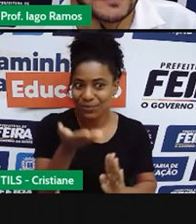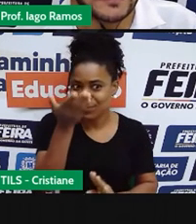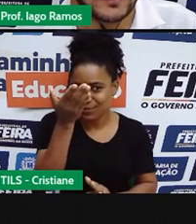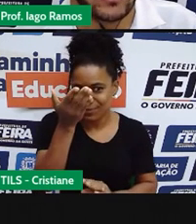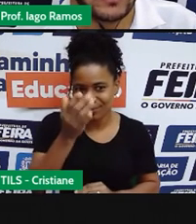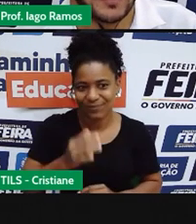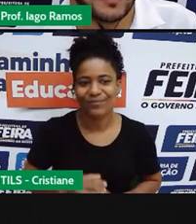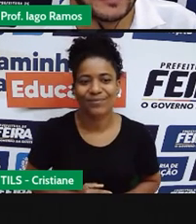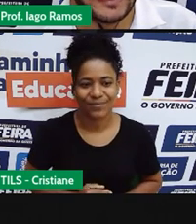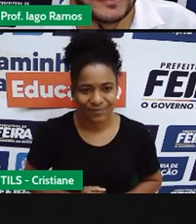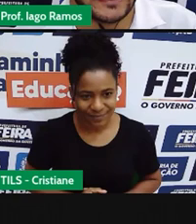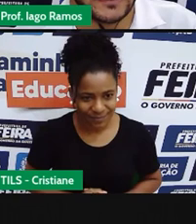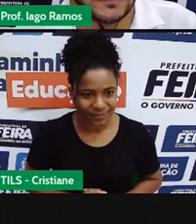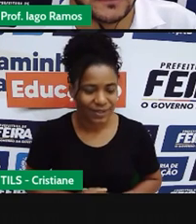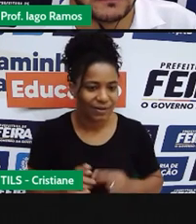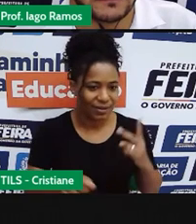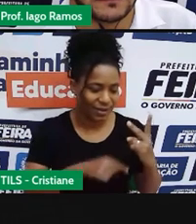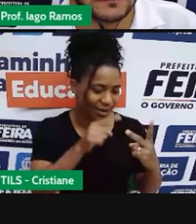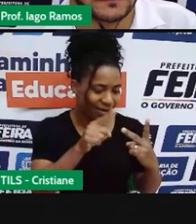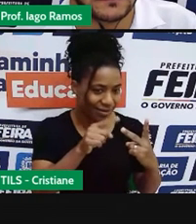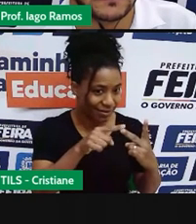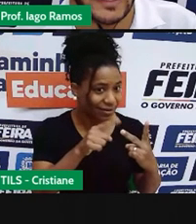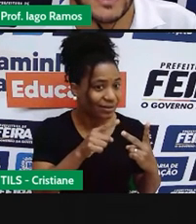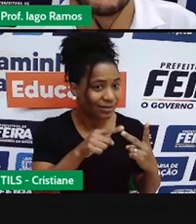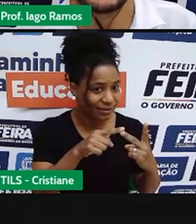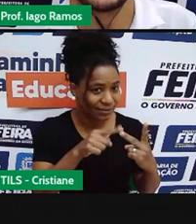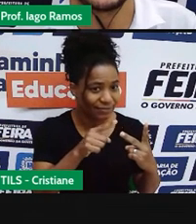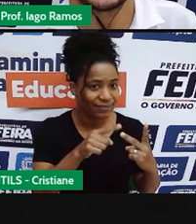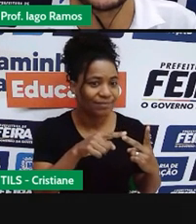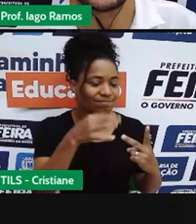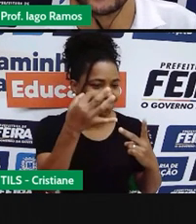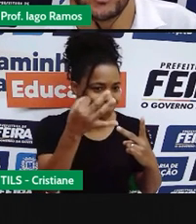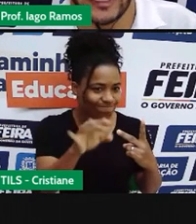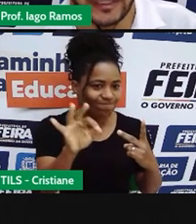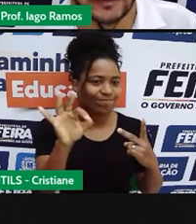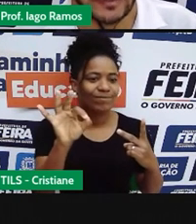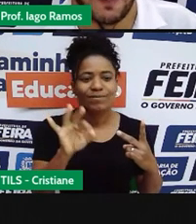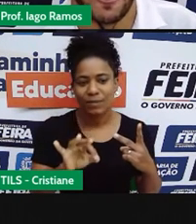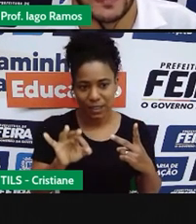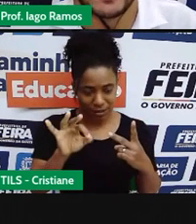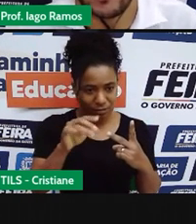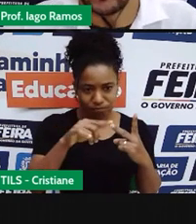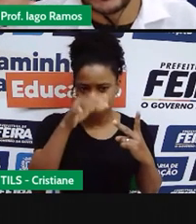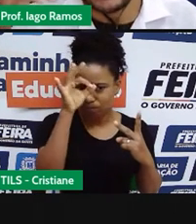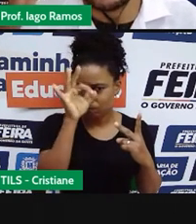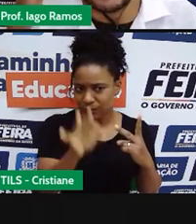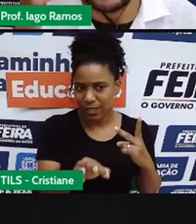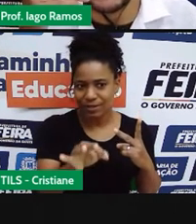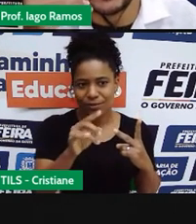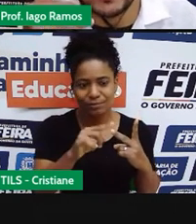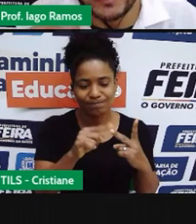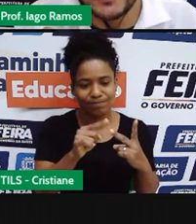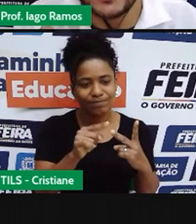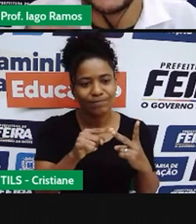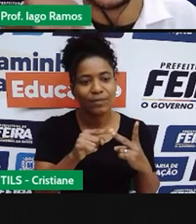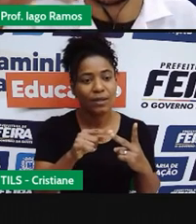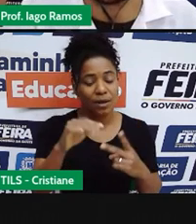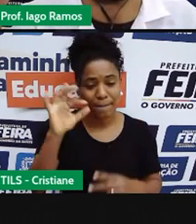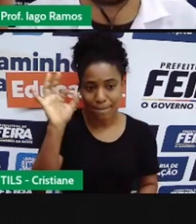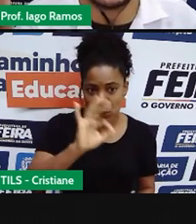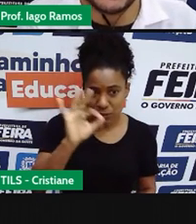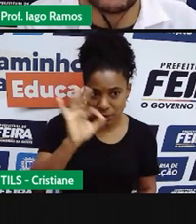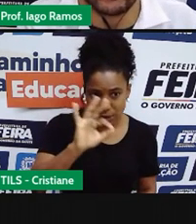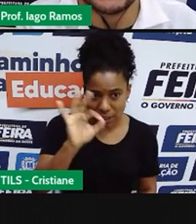Essa segunda maneira é a maneira correta, é calcular uma porcentagem